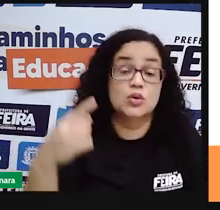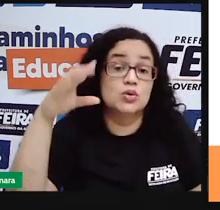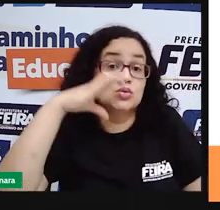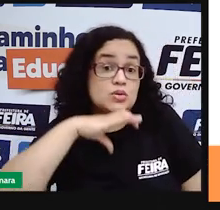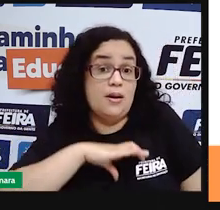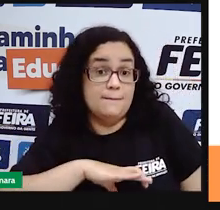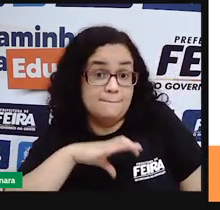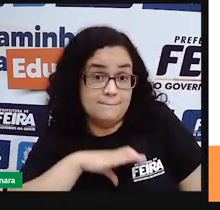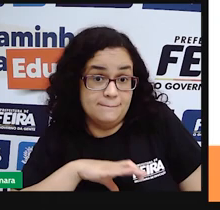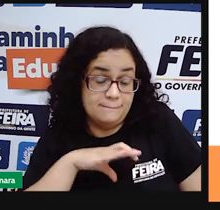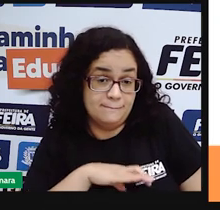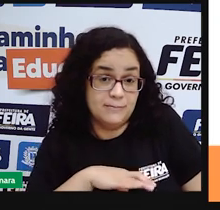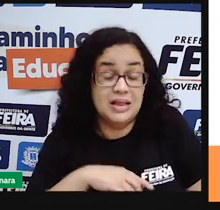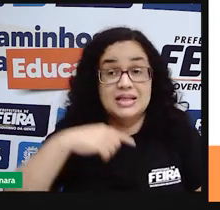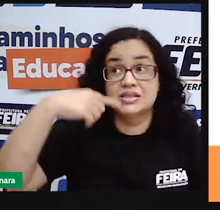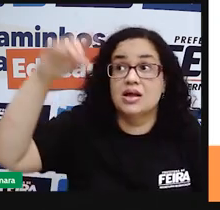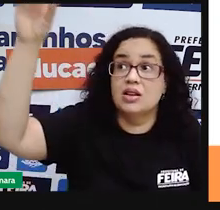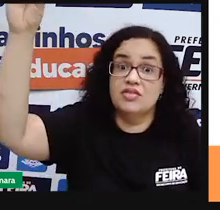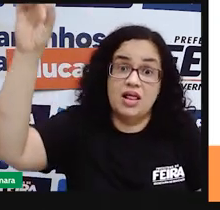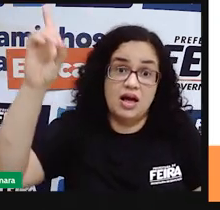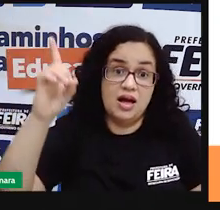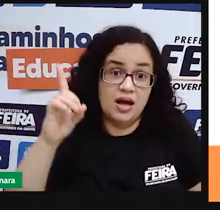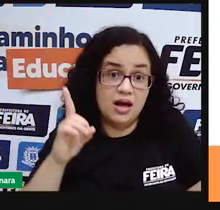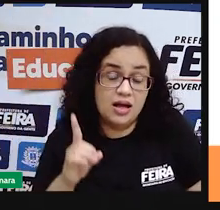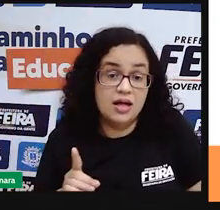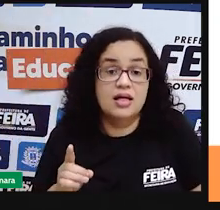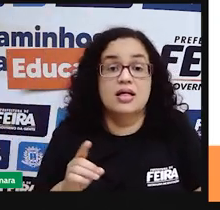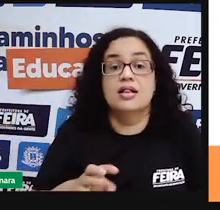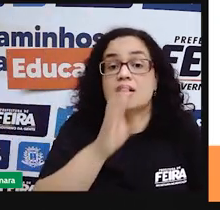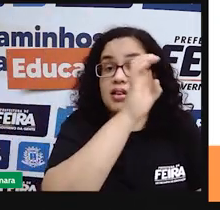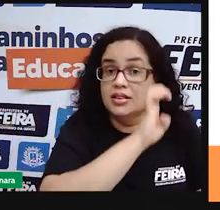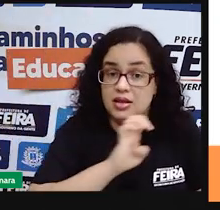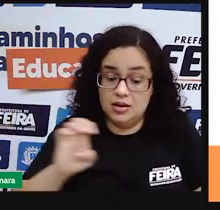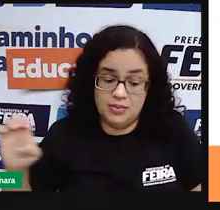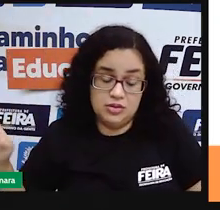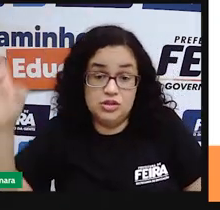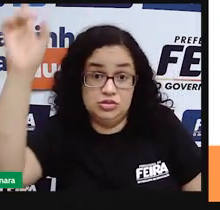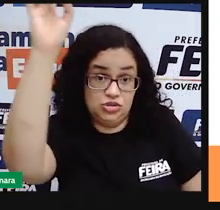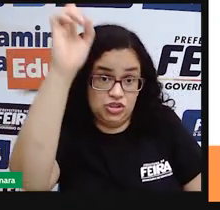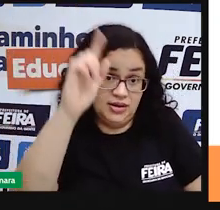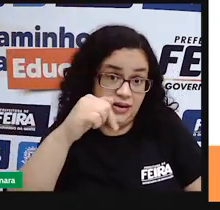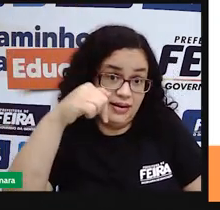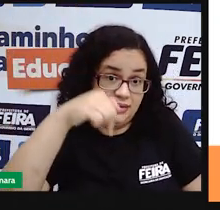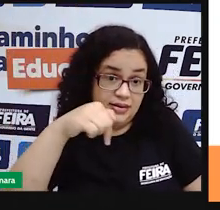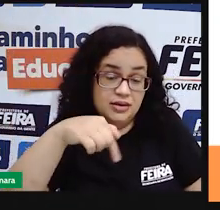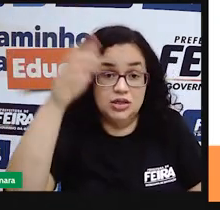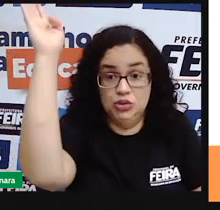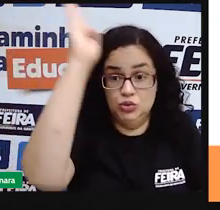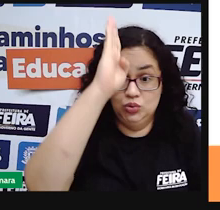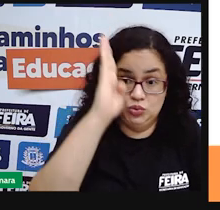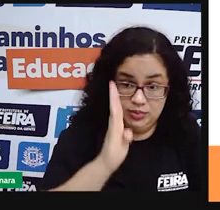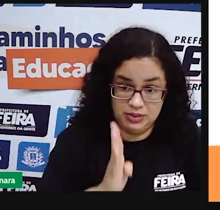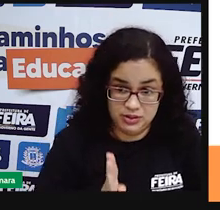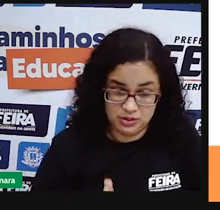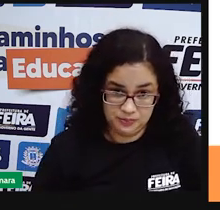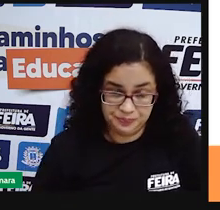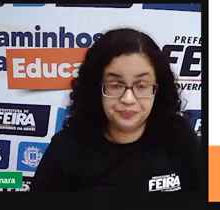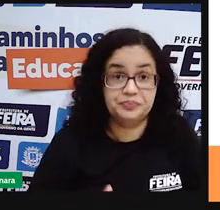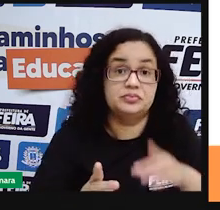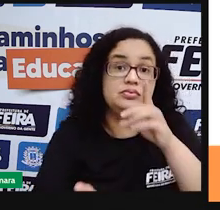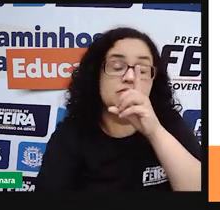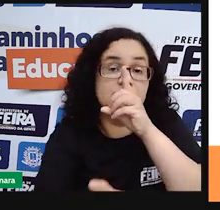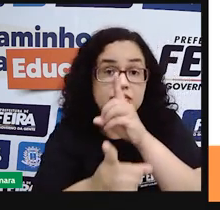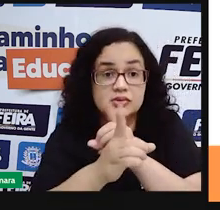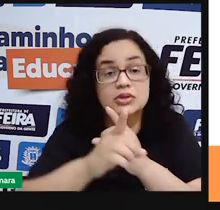saem lá da Europa e chegam até as novas terras descobertas, que a gente